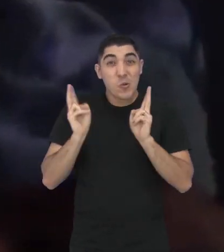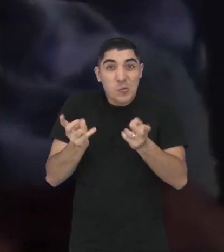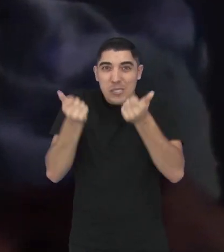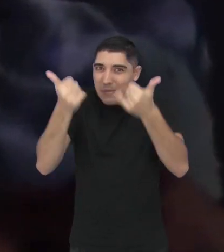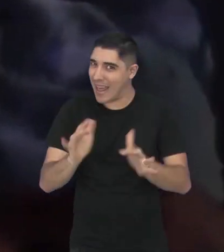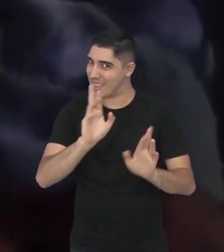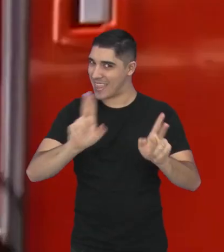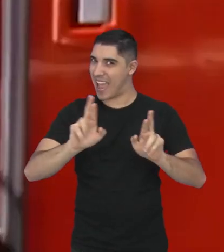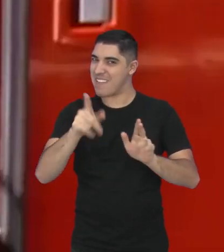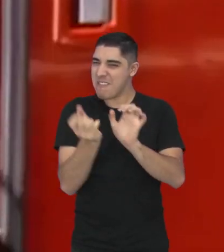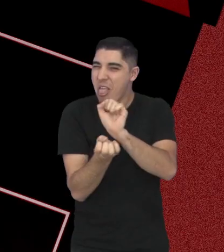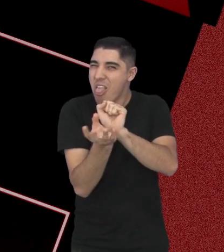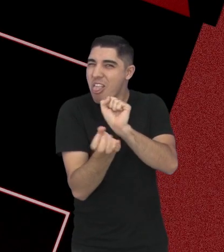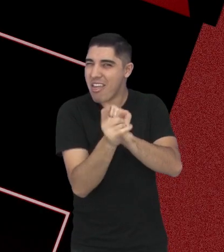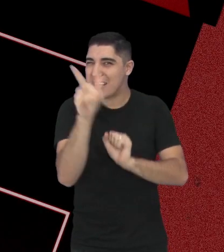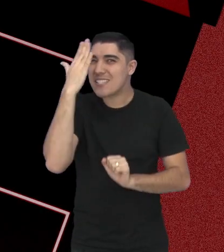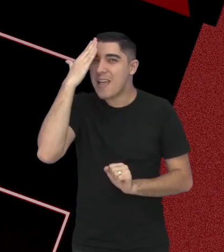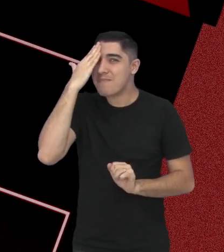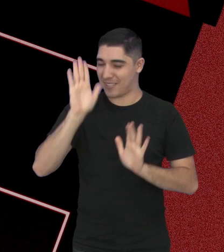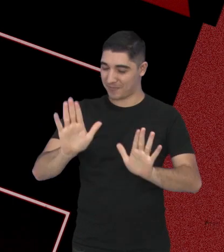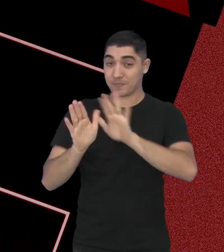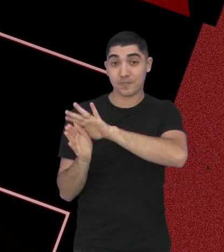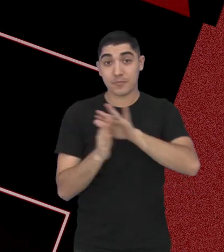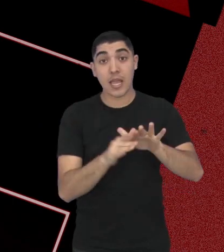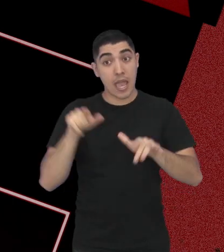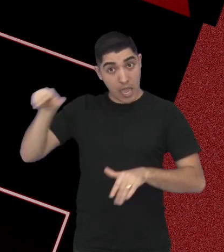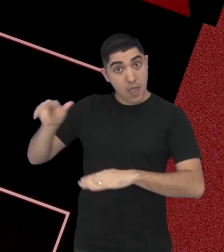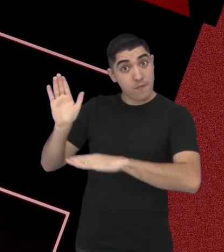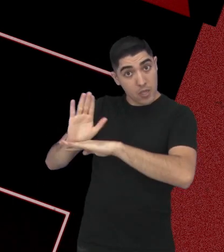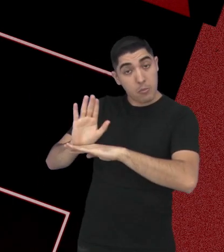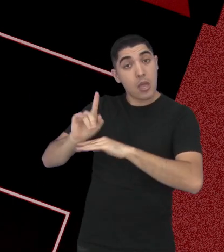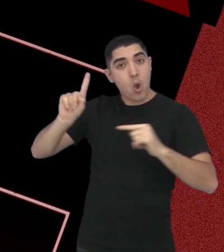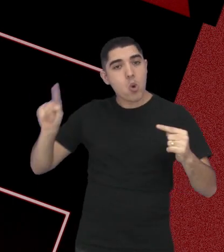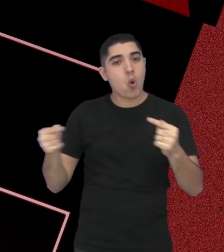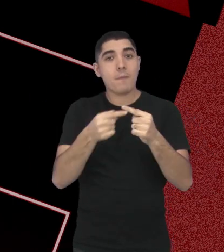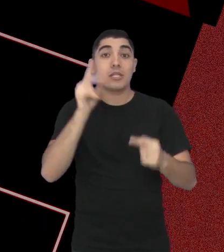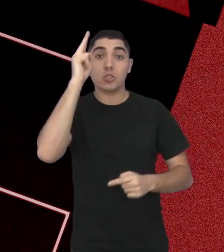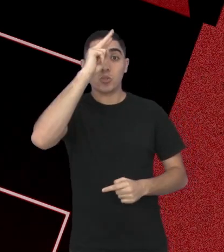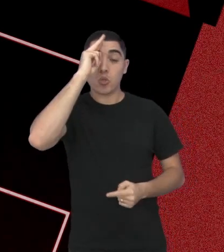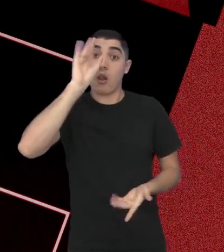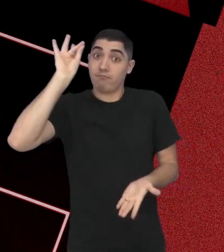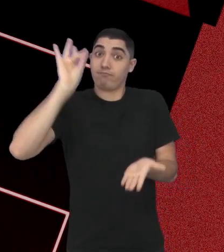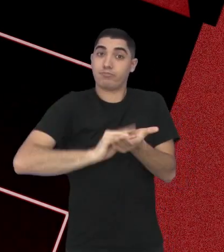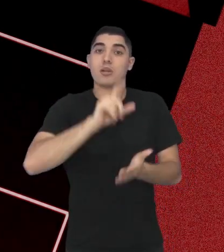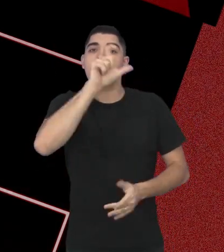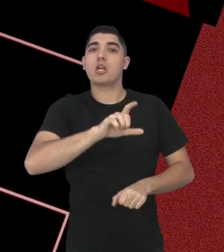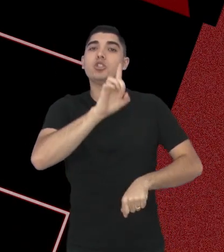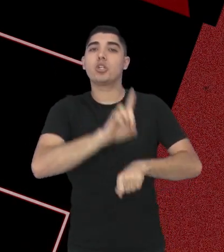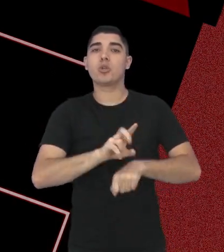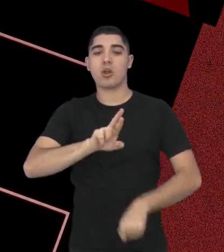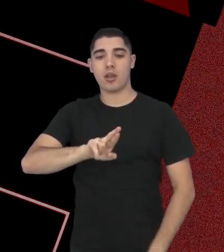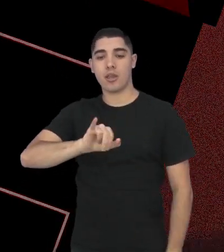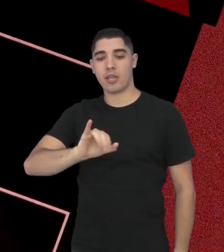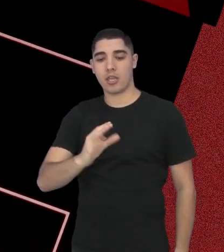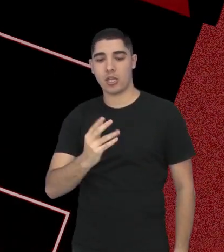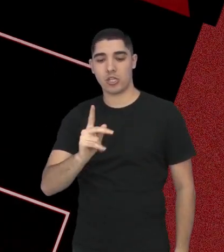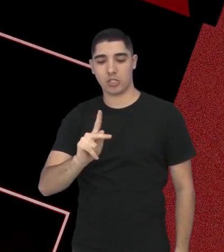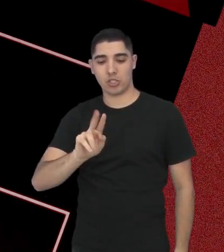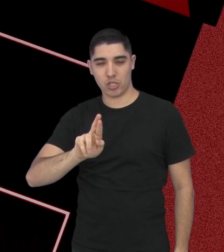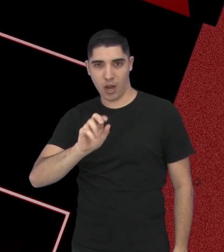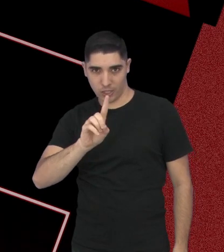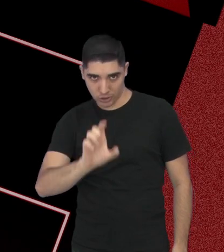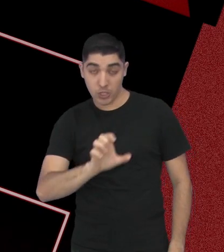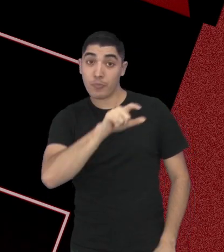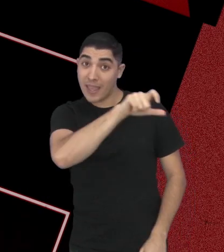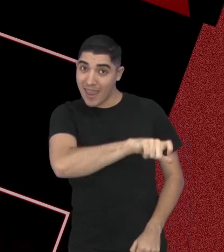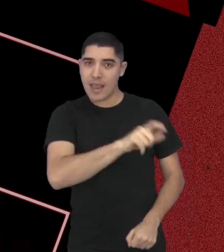dar spoiler para vocês. Inclusive, gente, esse filme foi baseado numa história real, viu? Do diretor Richard Lindley, que em